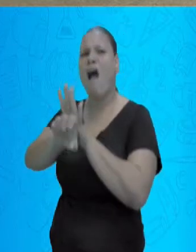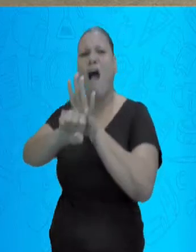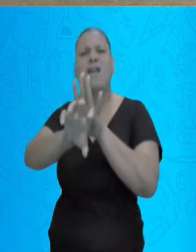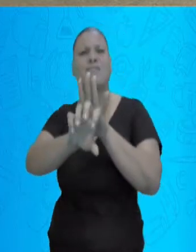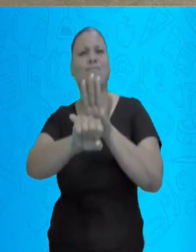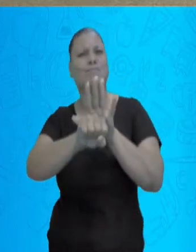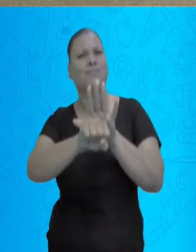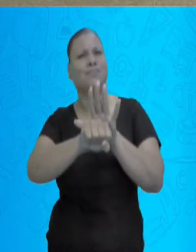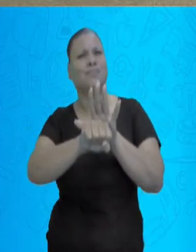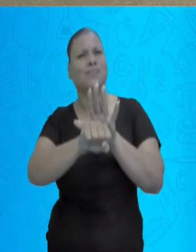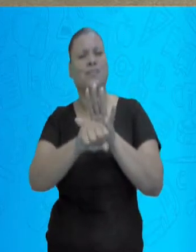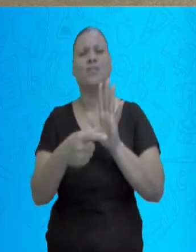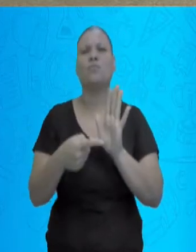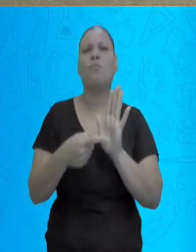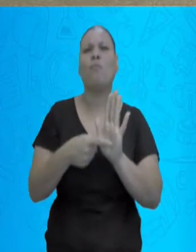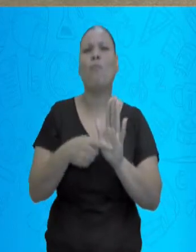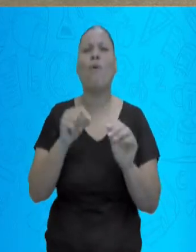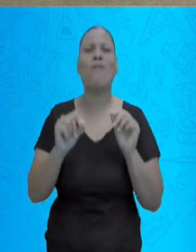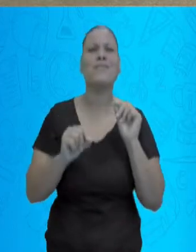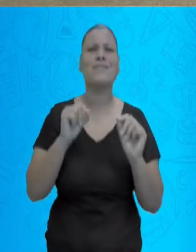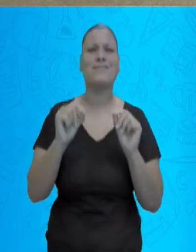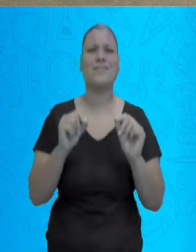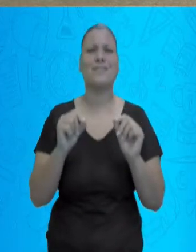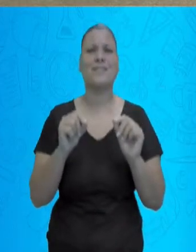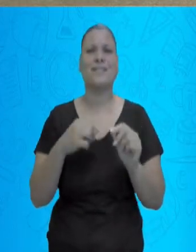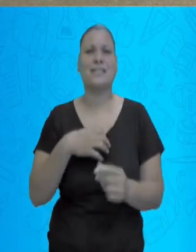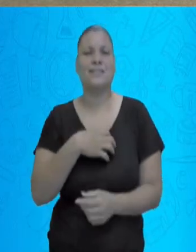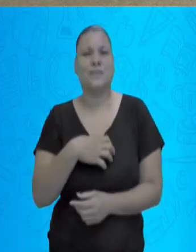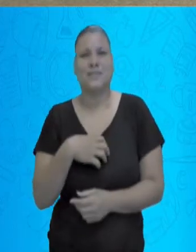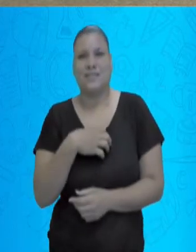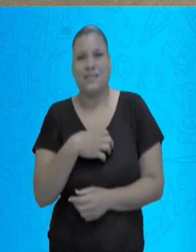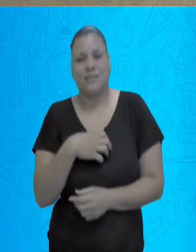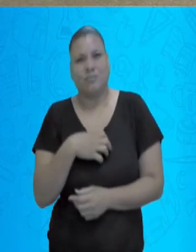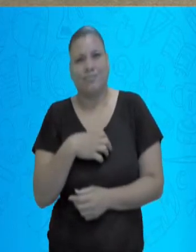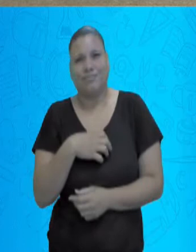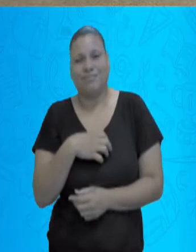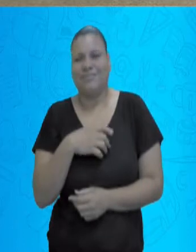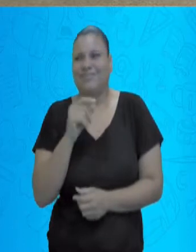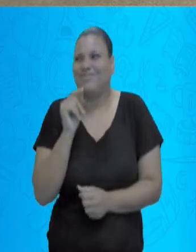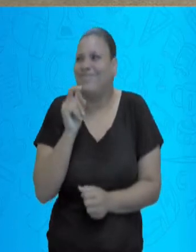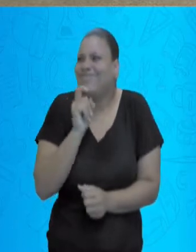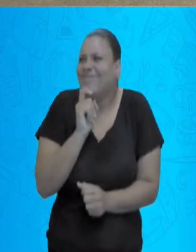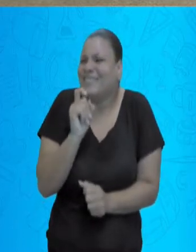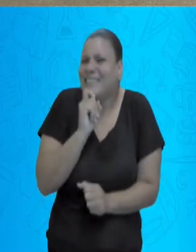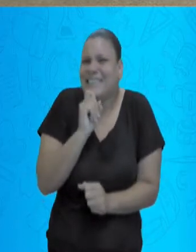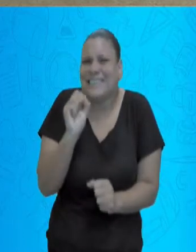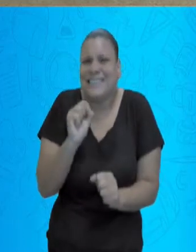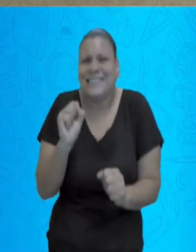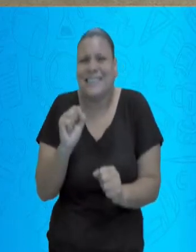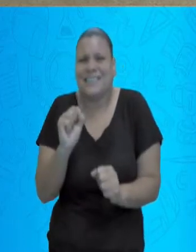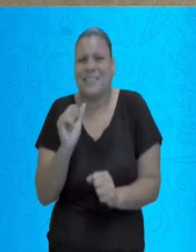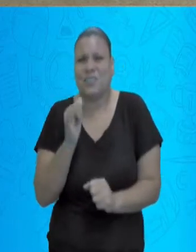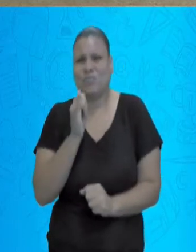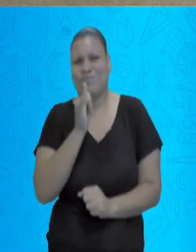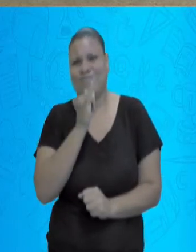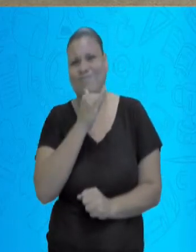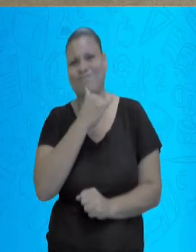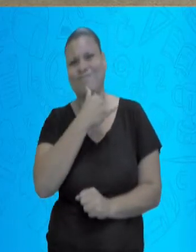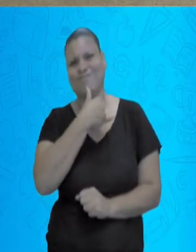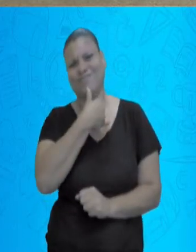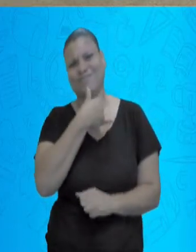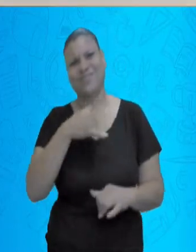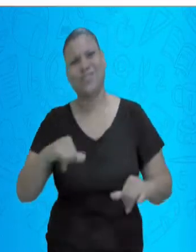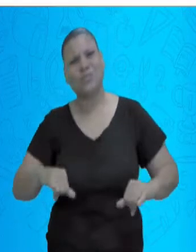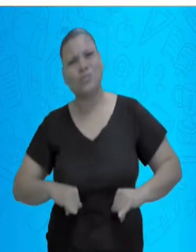a cor, né? É uma imagem fria, triste. Até o carro nos dá essa ideia de tristeza, de